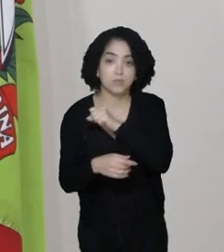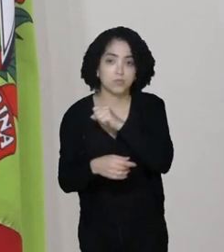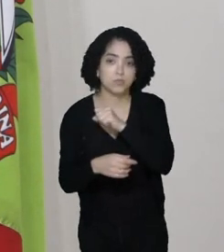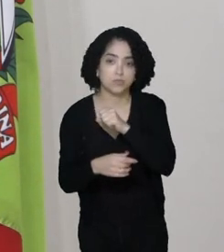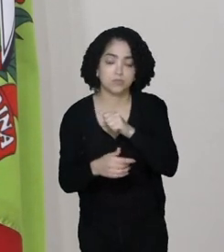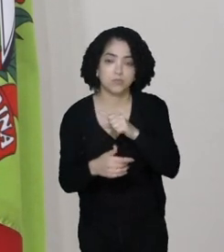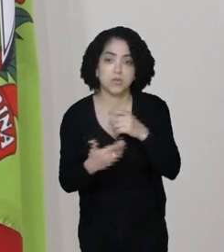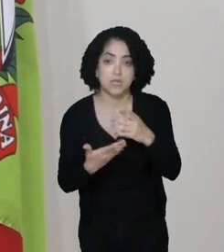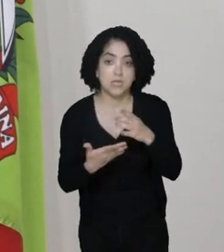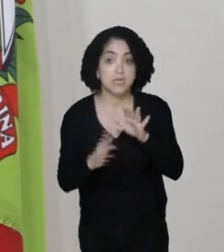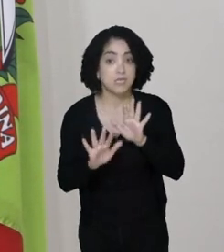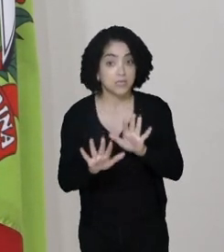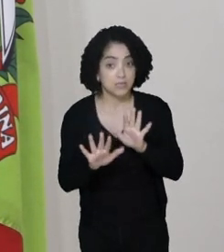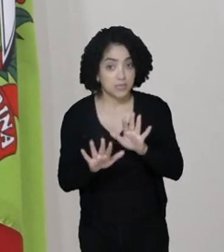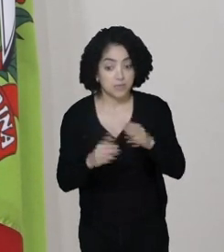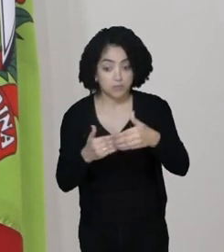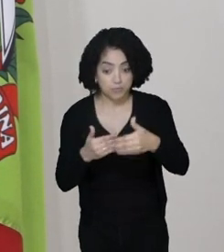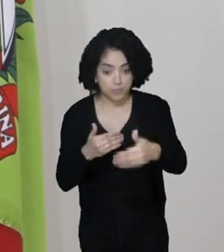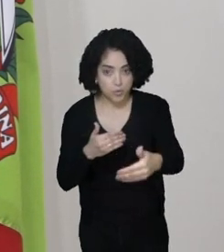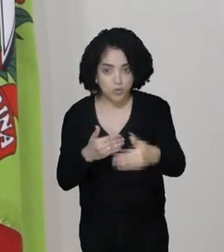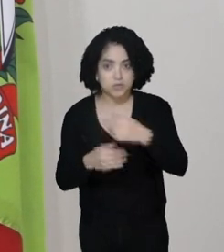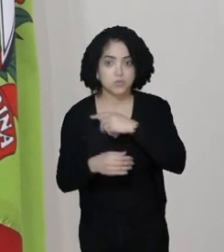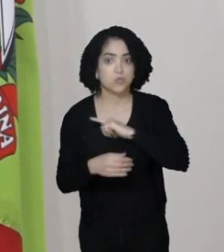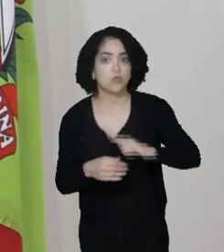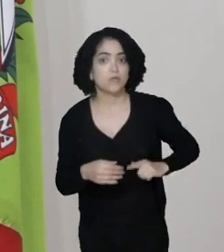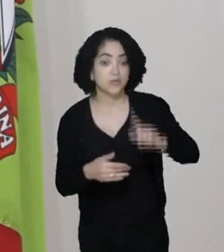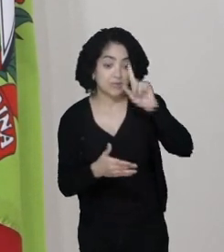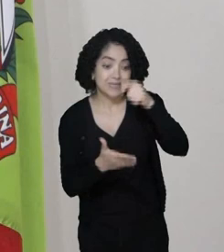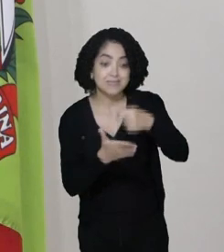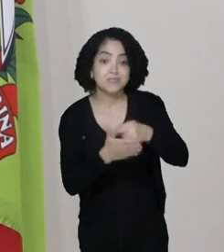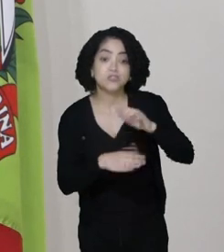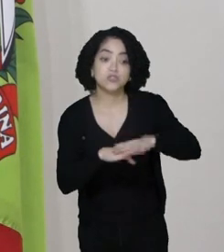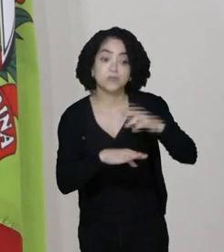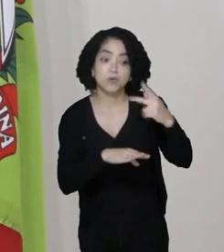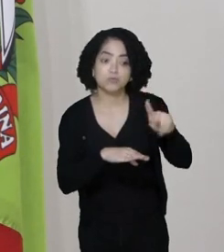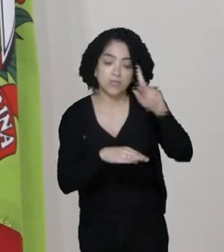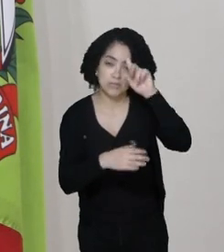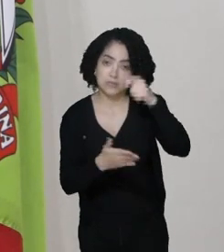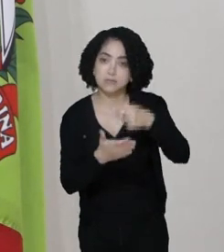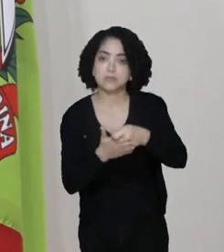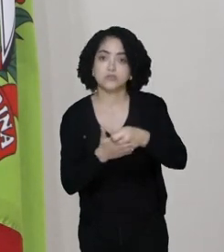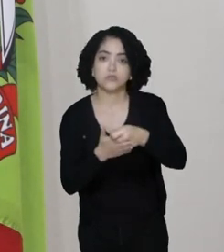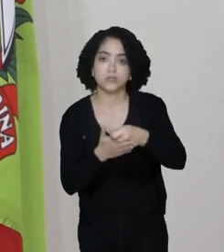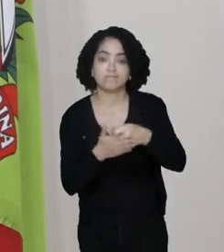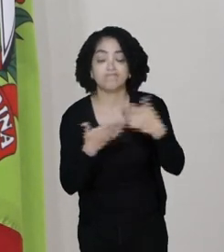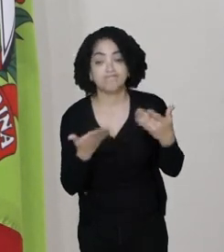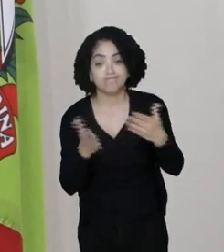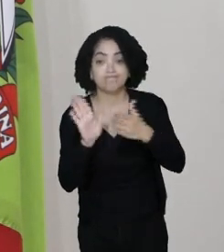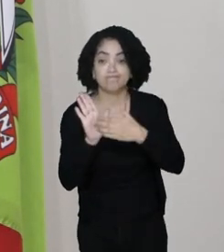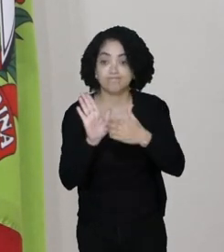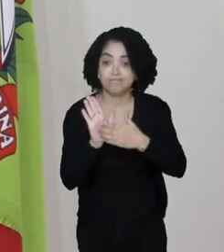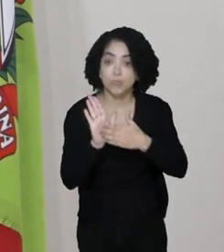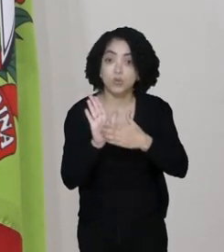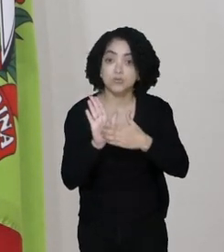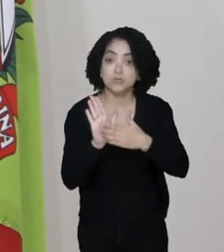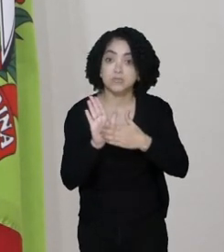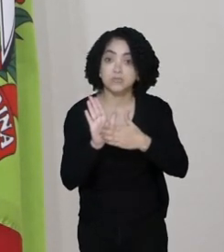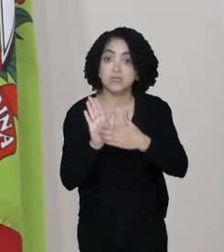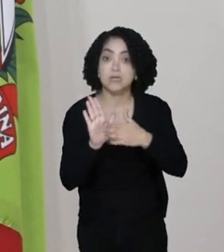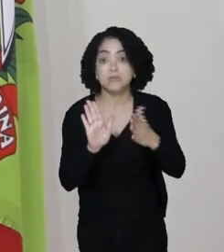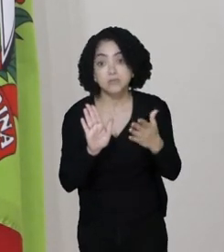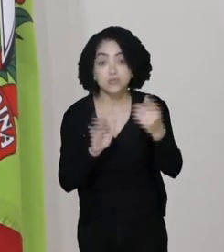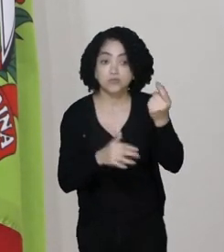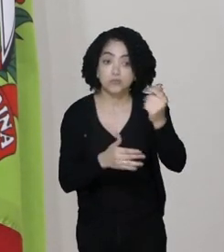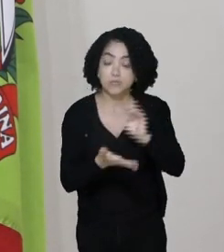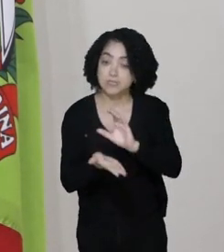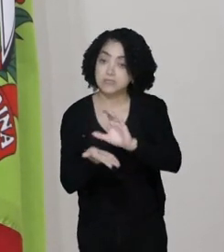E vamos deixar para o próximo governador decidir o que ele quer fazer com relação a isso. Talvez a proposta mais adequada seja o financiamento para